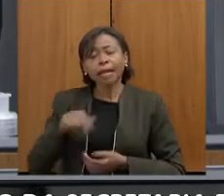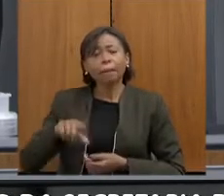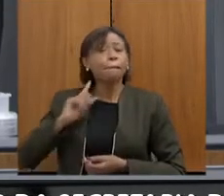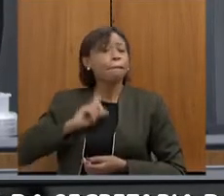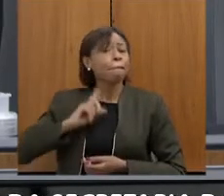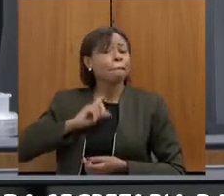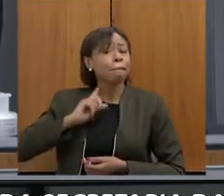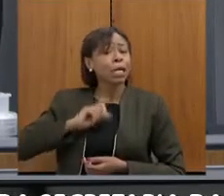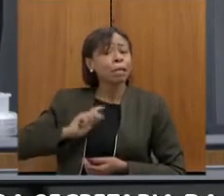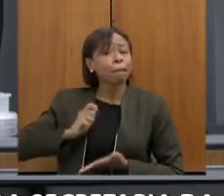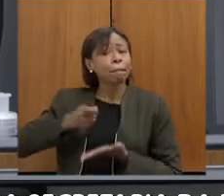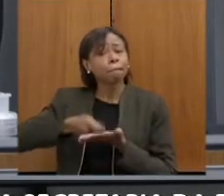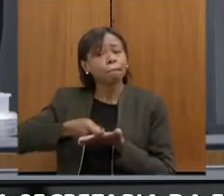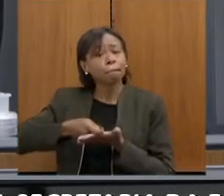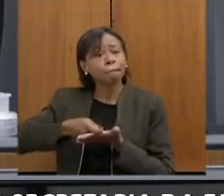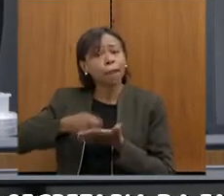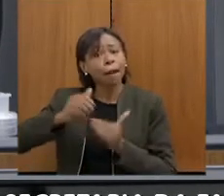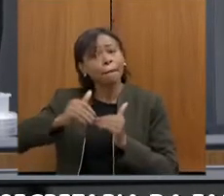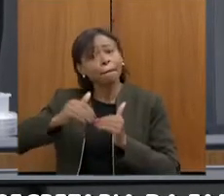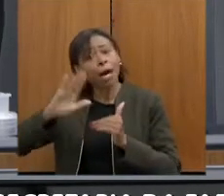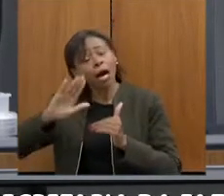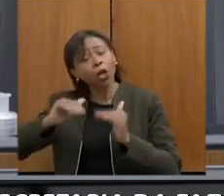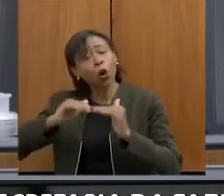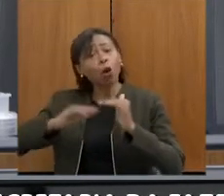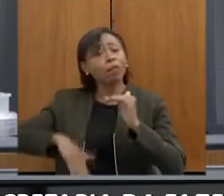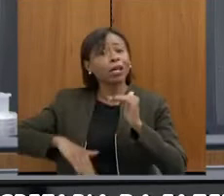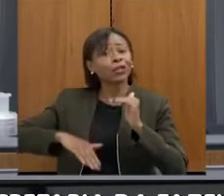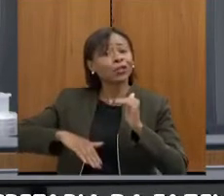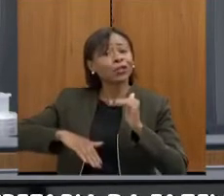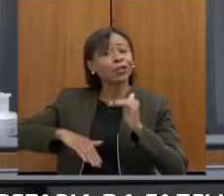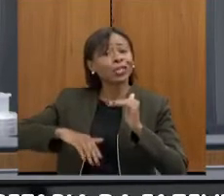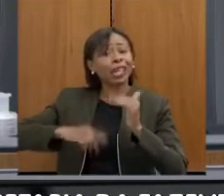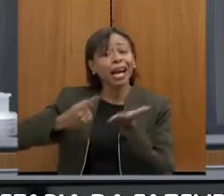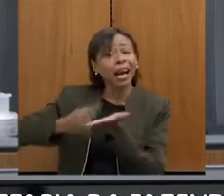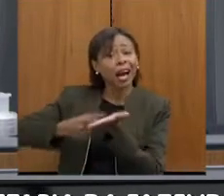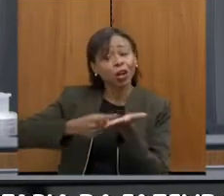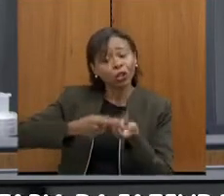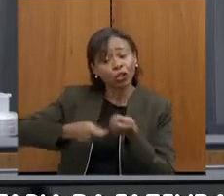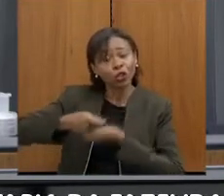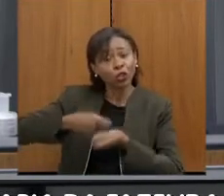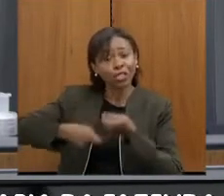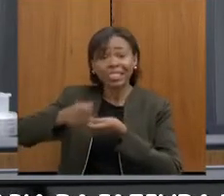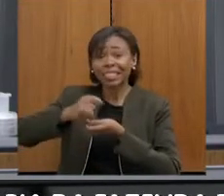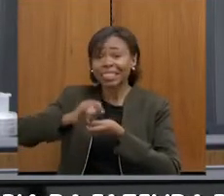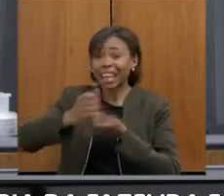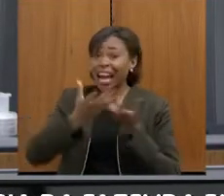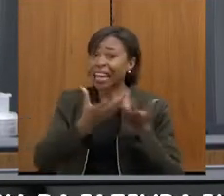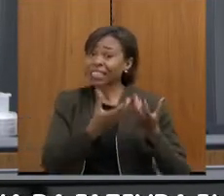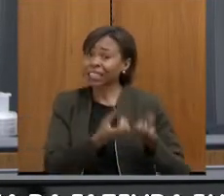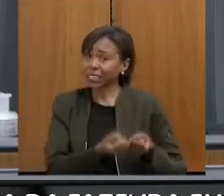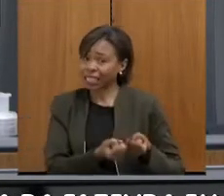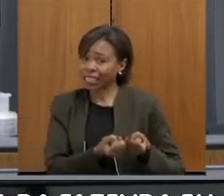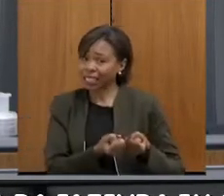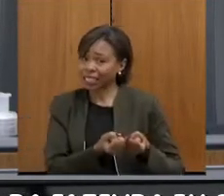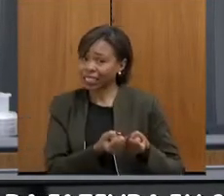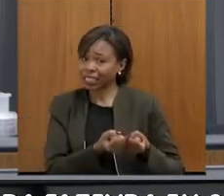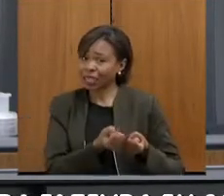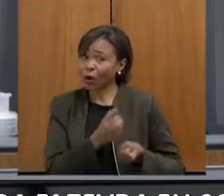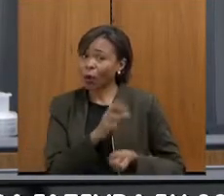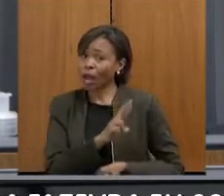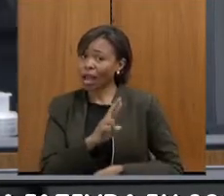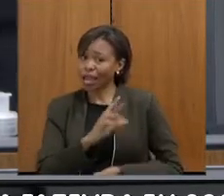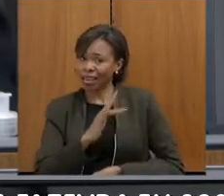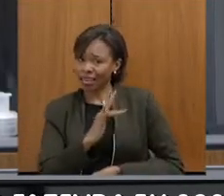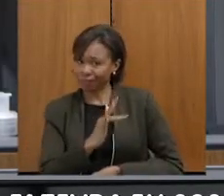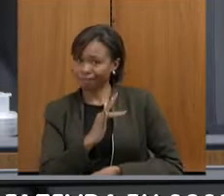mais ou menos em relação à renegociação se aderisse ao regime de recuperação fiscal. Então,